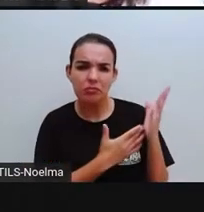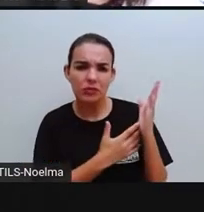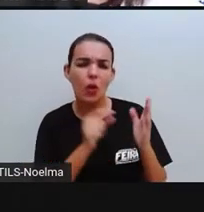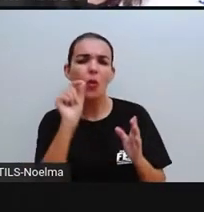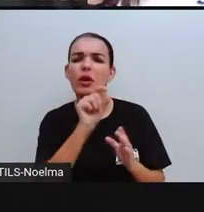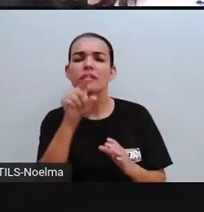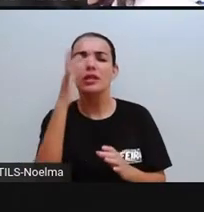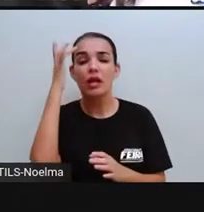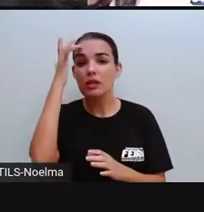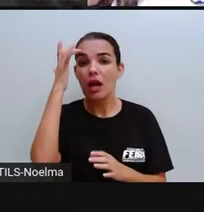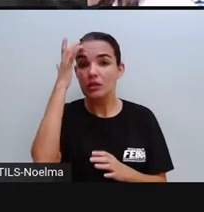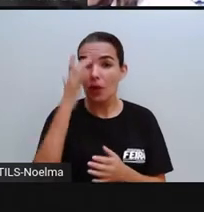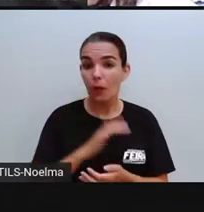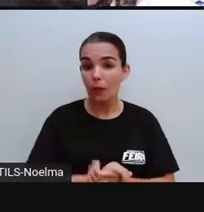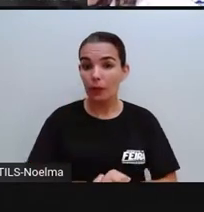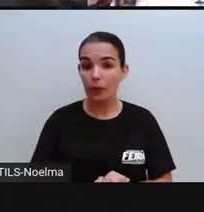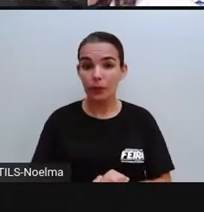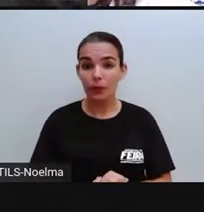acham?